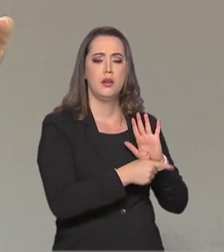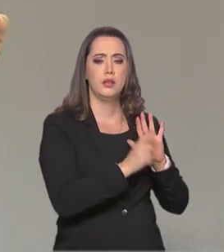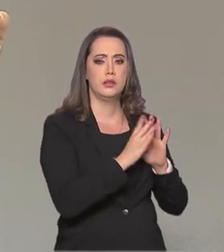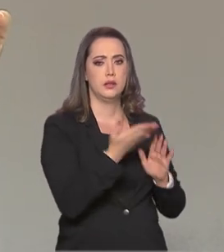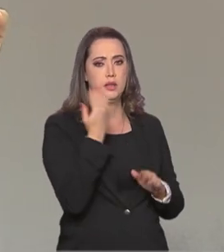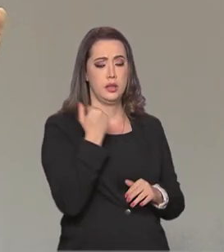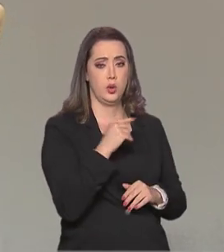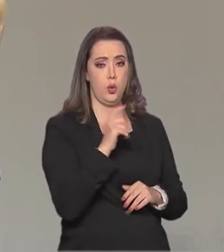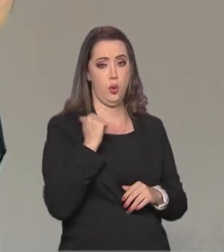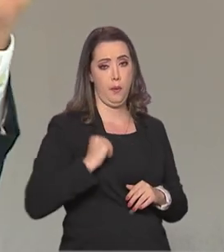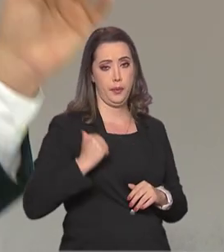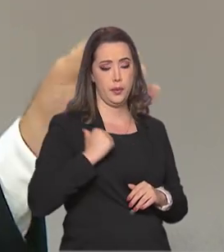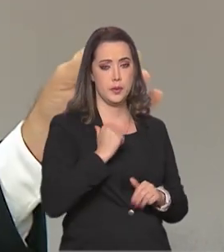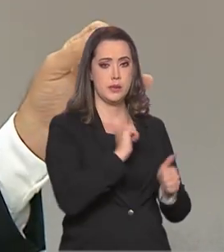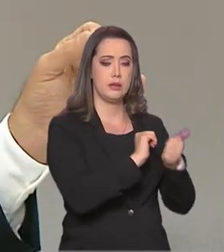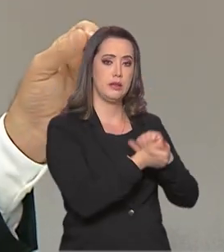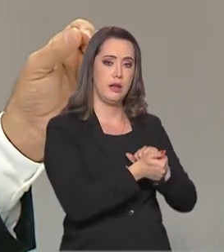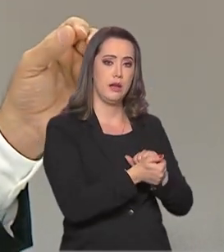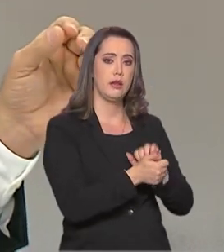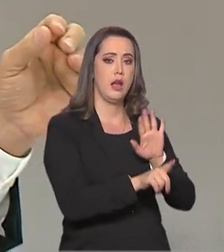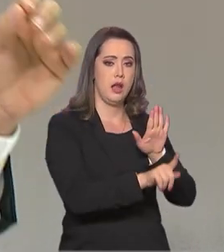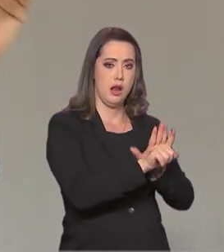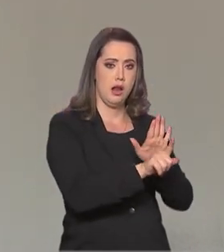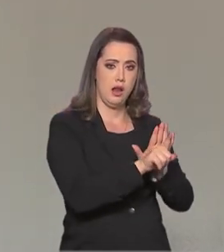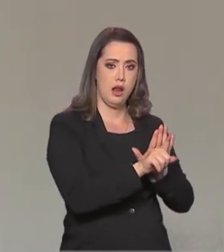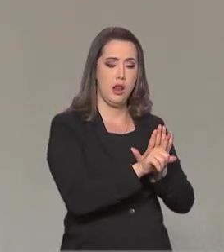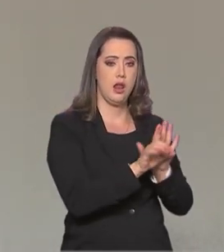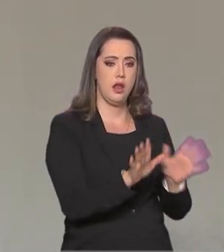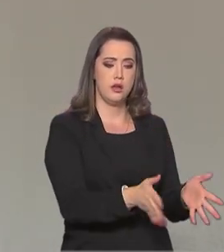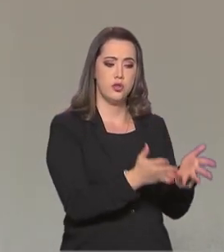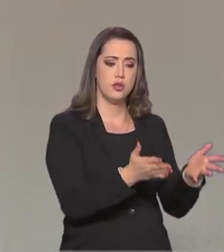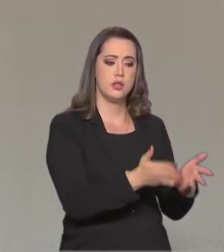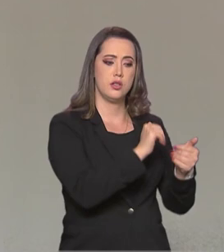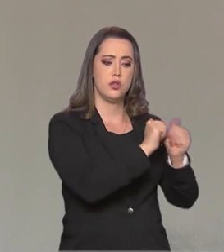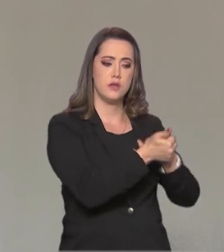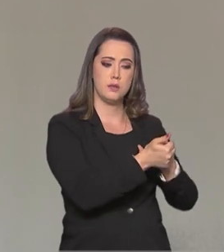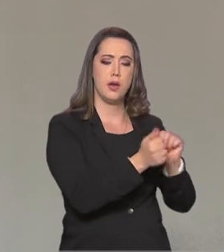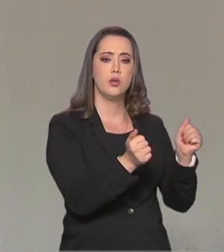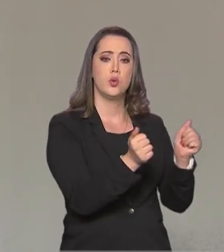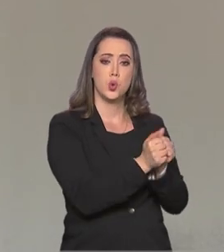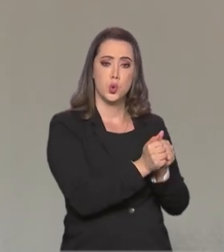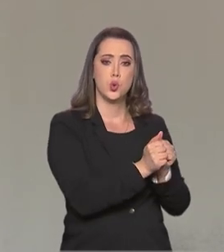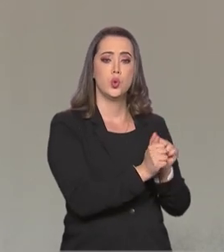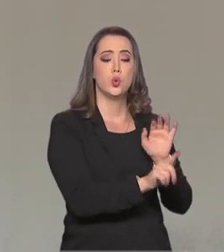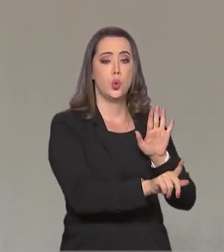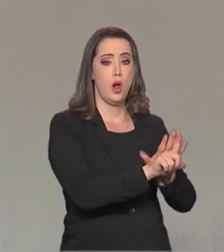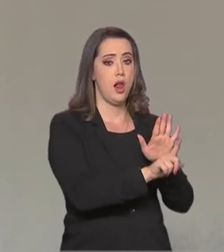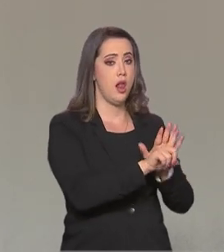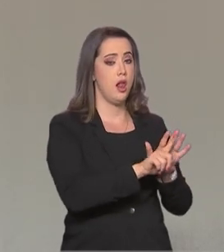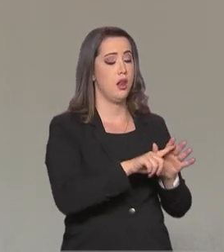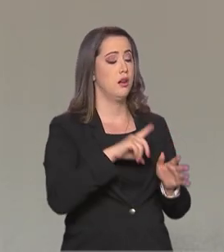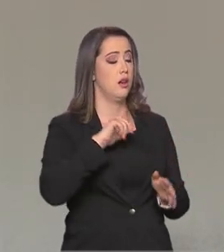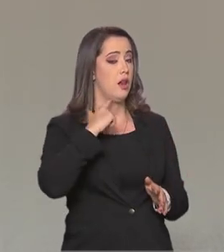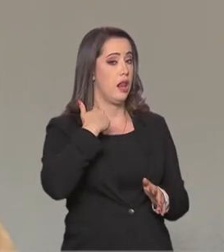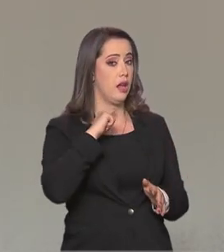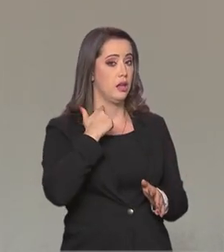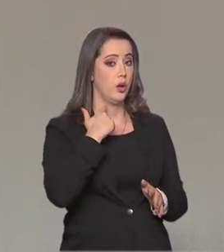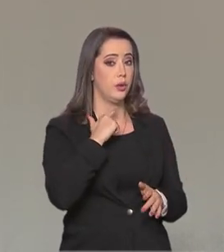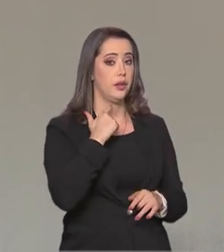Bolsa Atleta, a lei de incentivo ao esporte e a lei das loterias, essas três